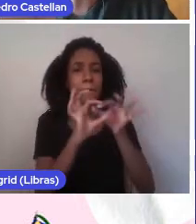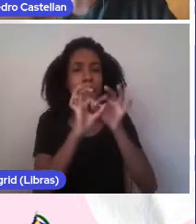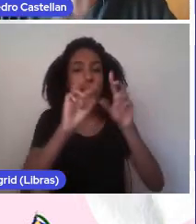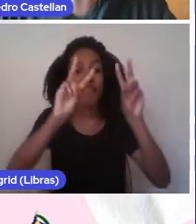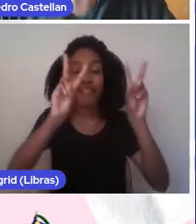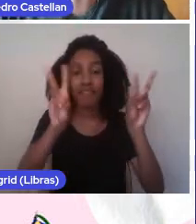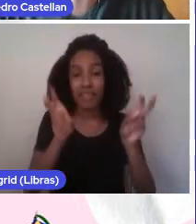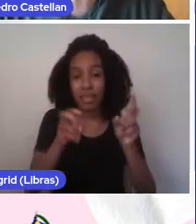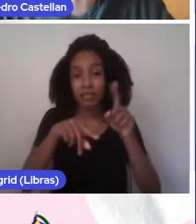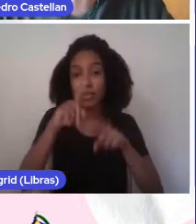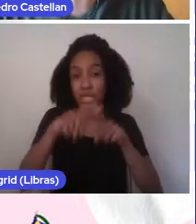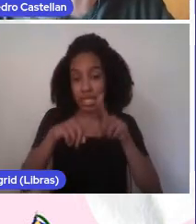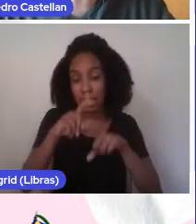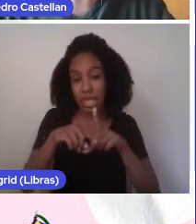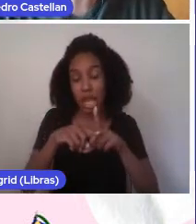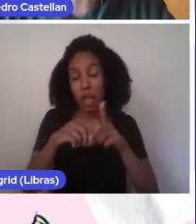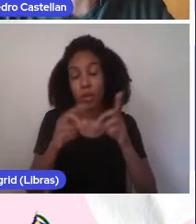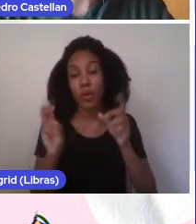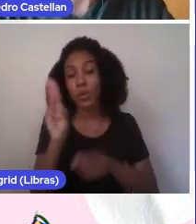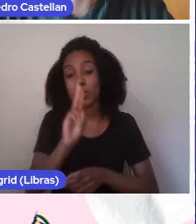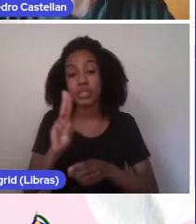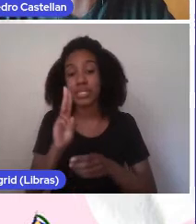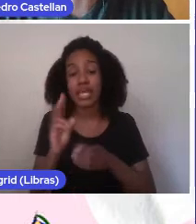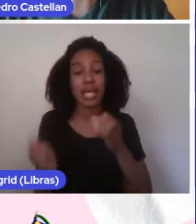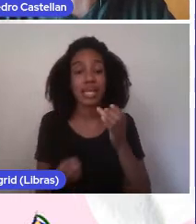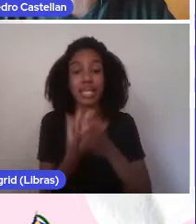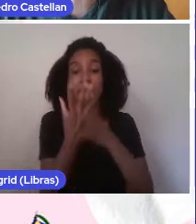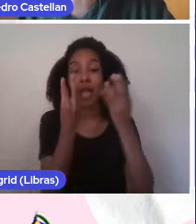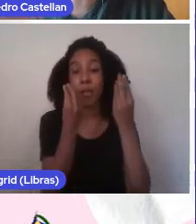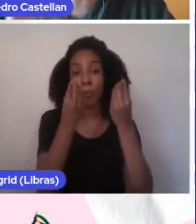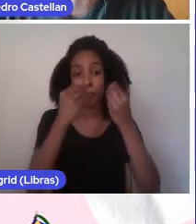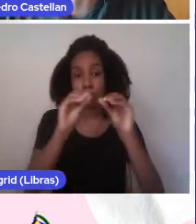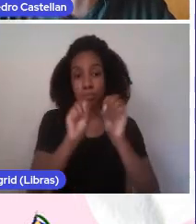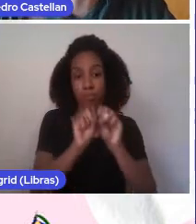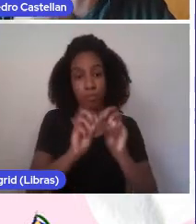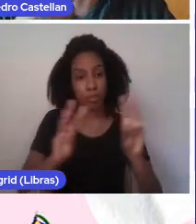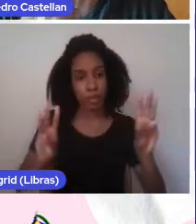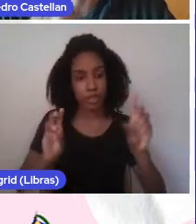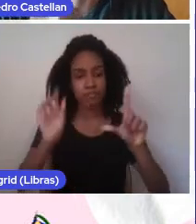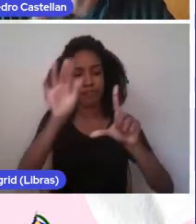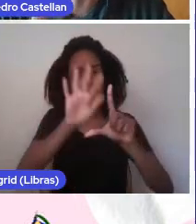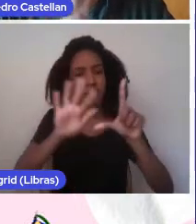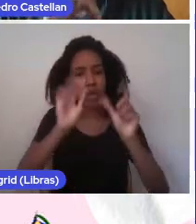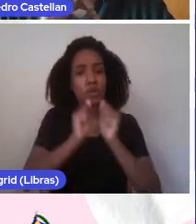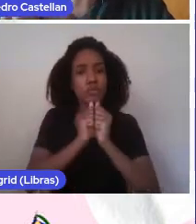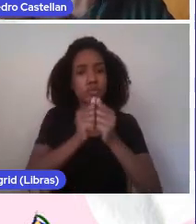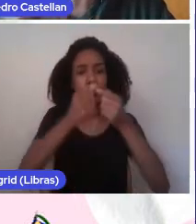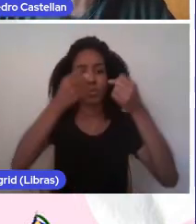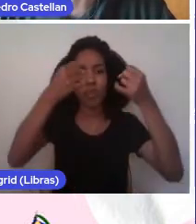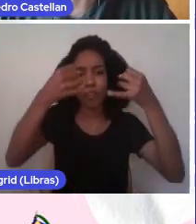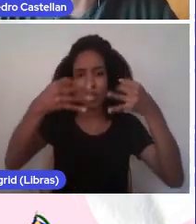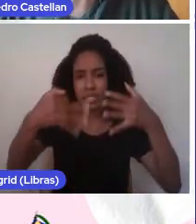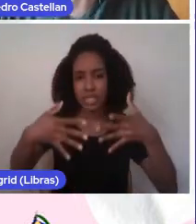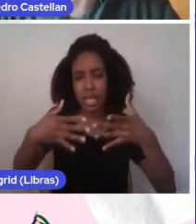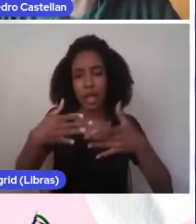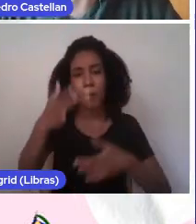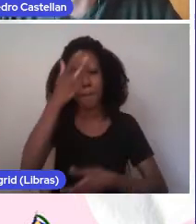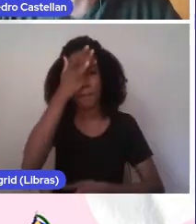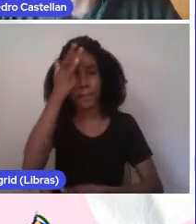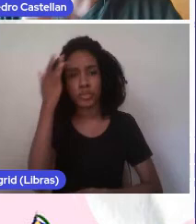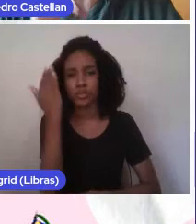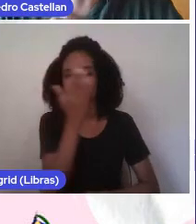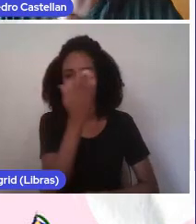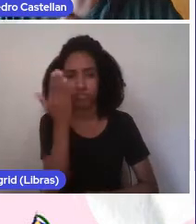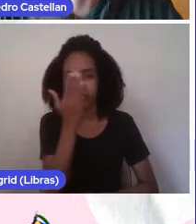para criar o post do material no portal. Essa imagem deve vir acompanhada de descrição para pessoas com deficiência